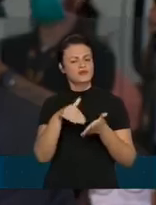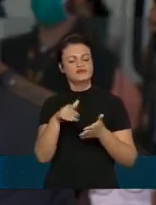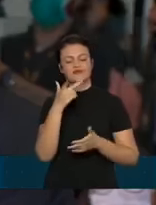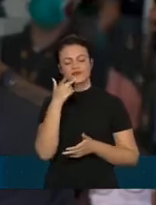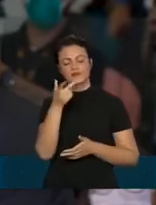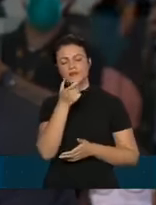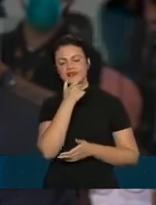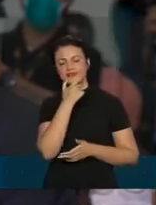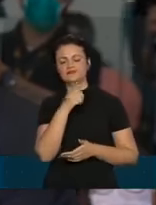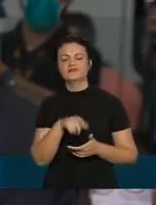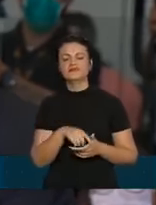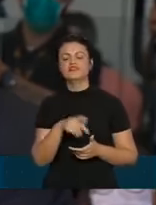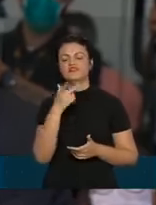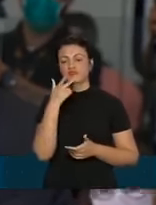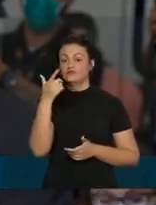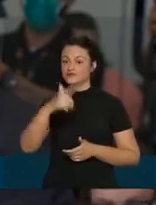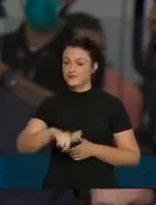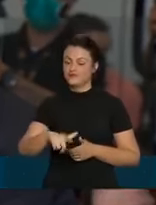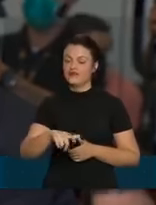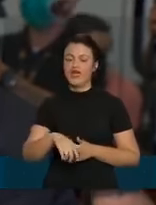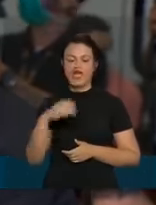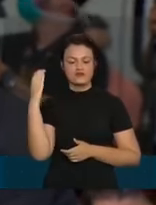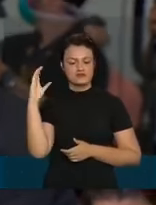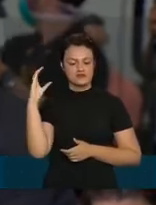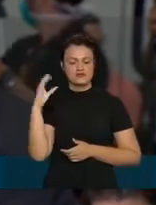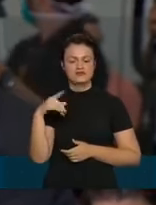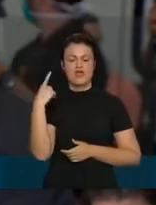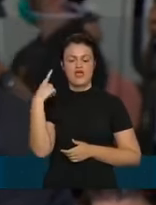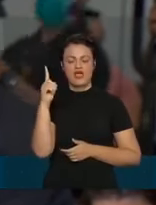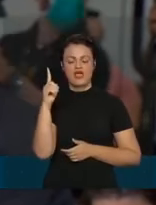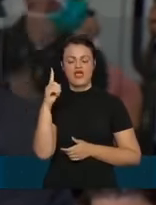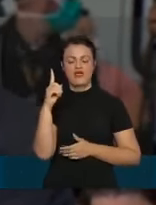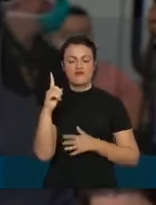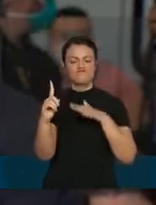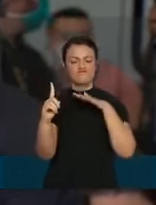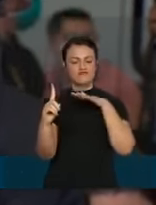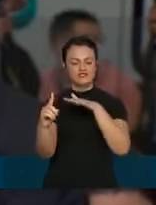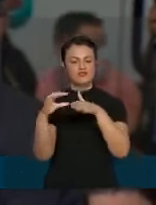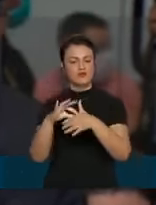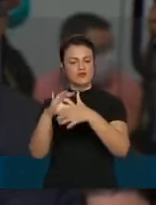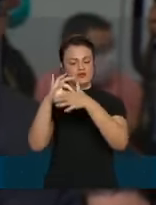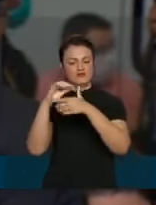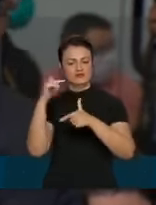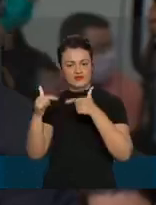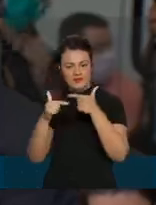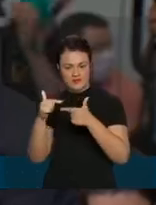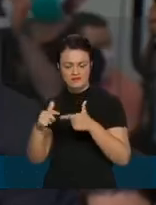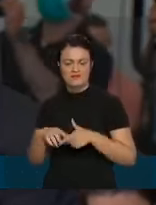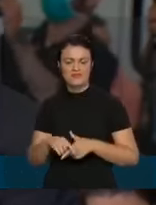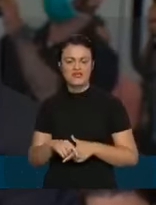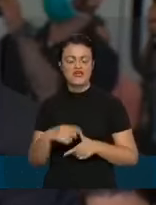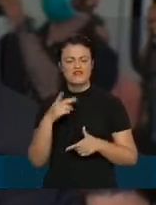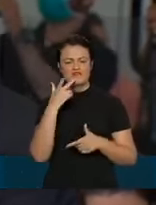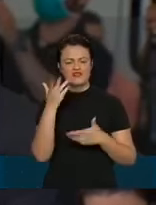disse e repetiu que a ciência é a bússola do trabalho. E tem uma questão no tratamento para a qual a